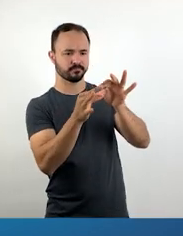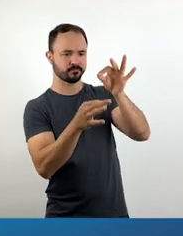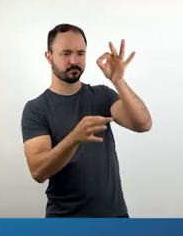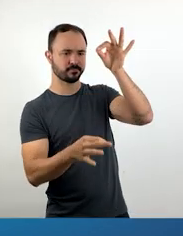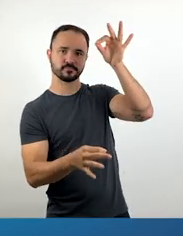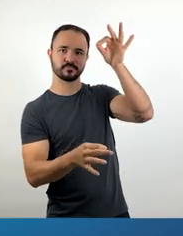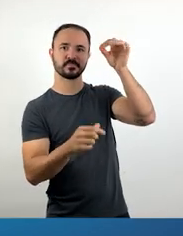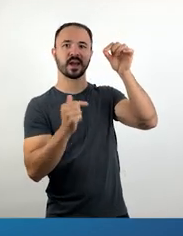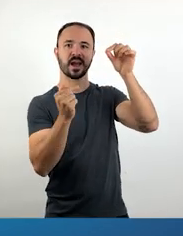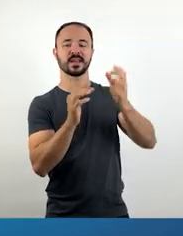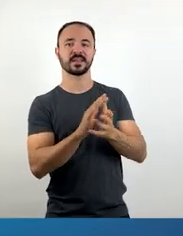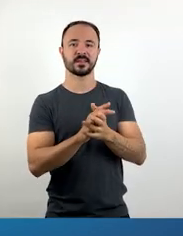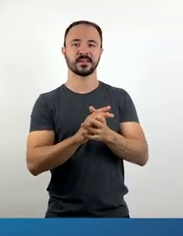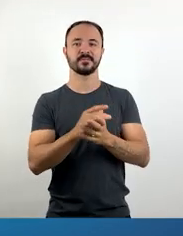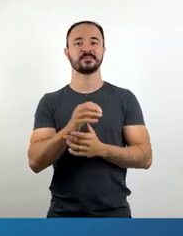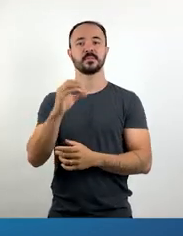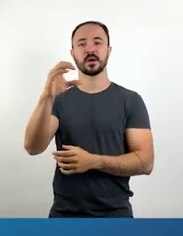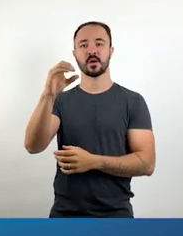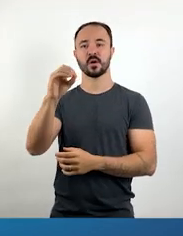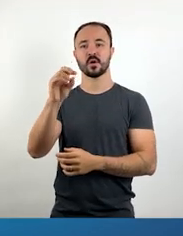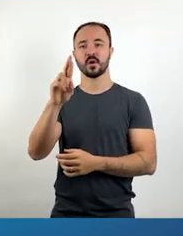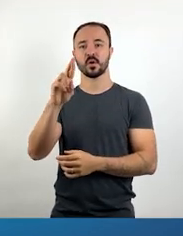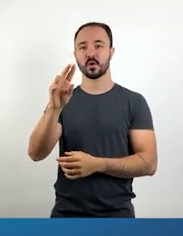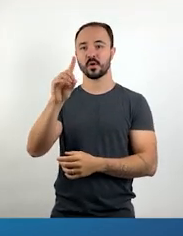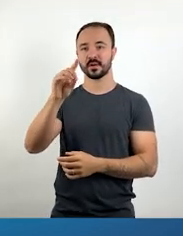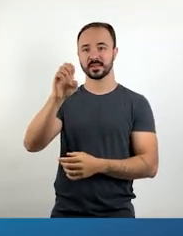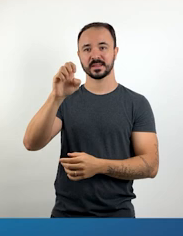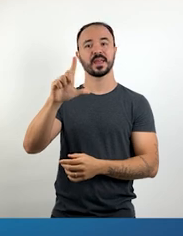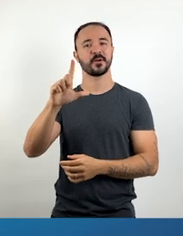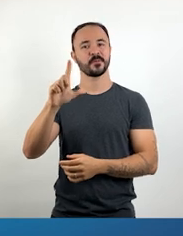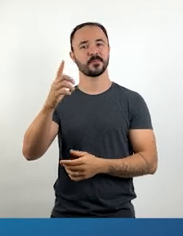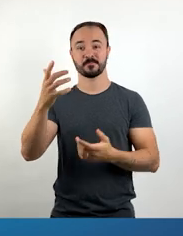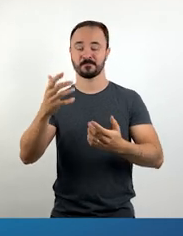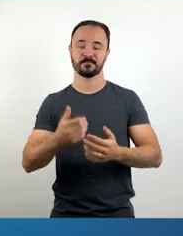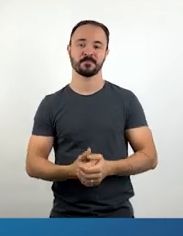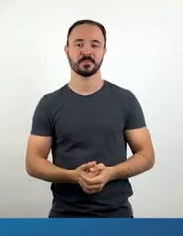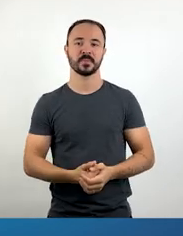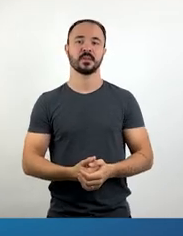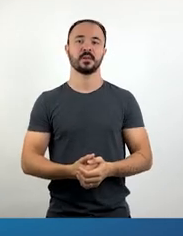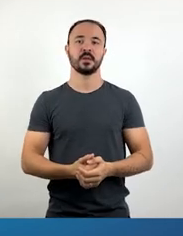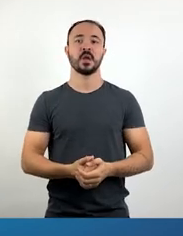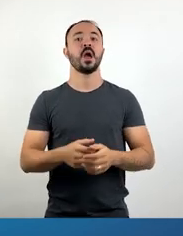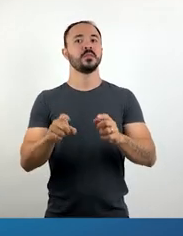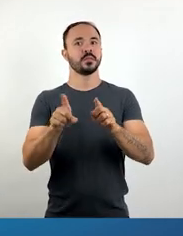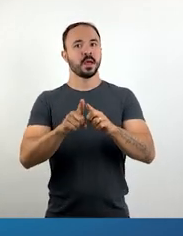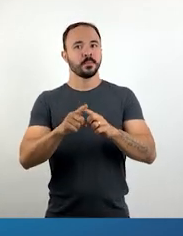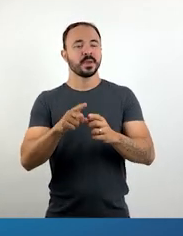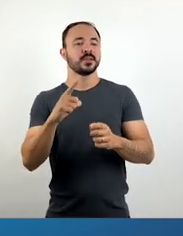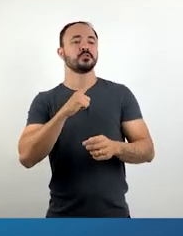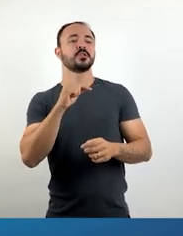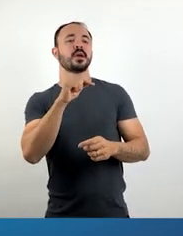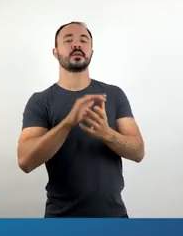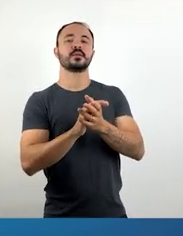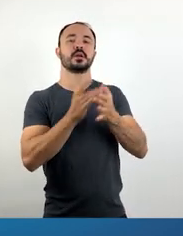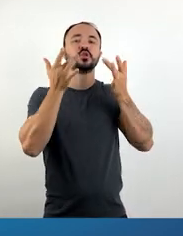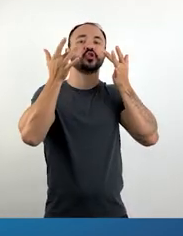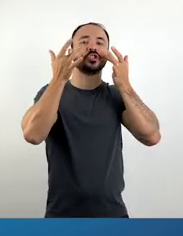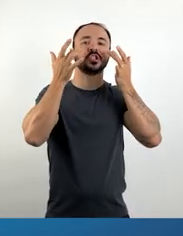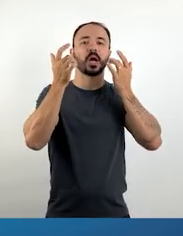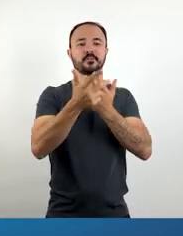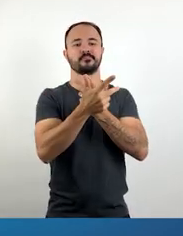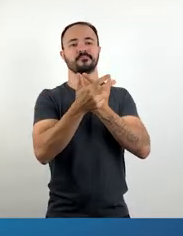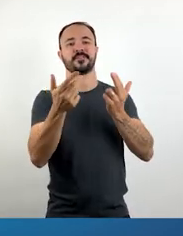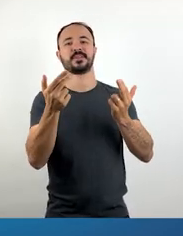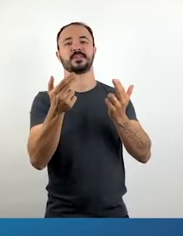como é conhecido em Portugal. A princípio, peças de teatro também eram impressas nesses livretos, como